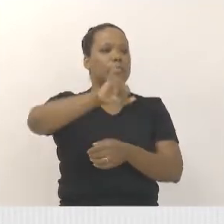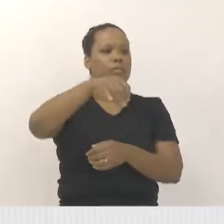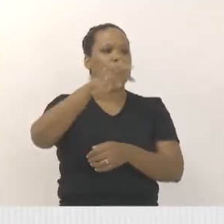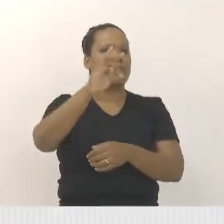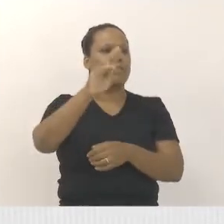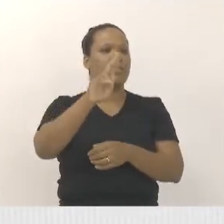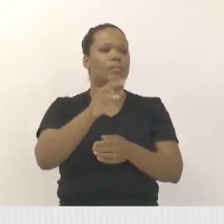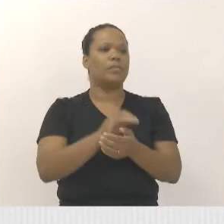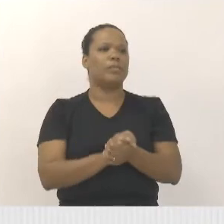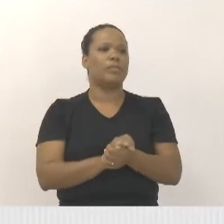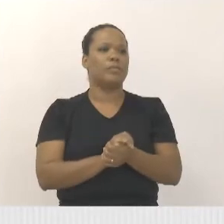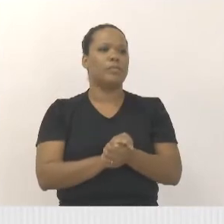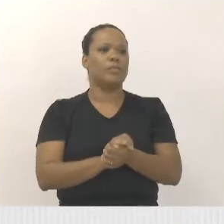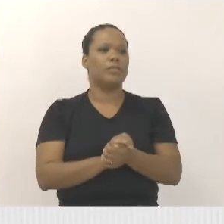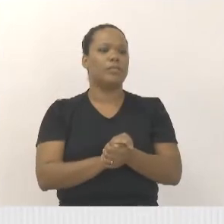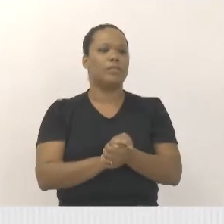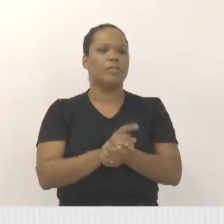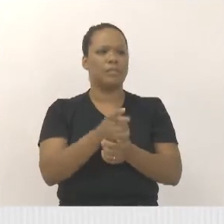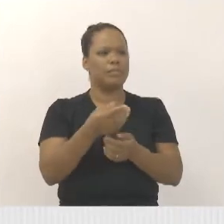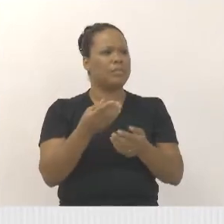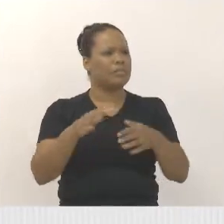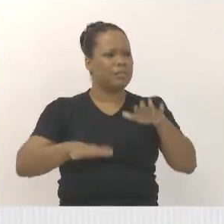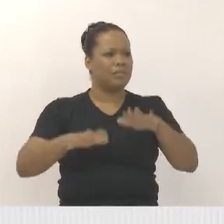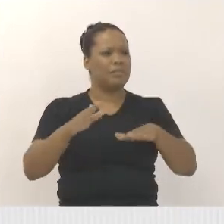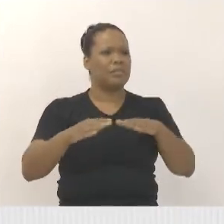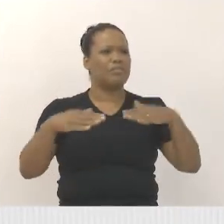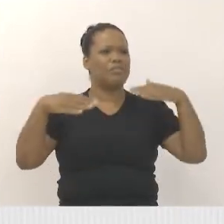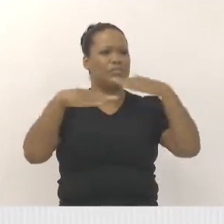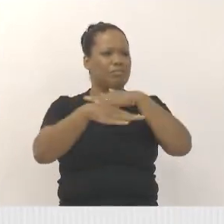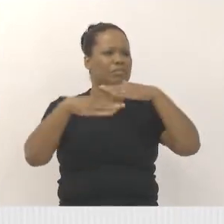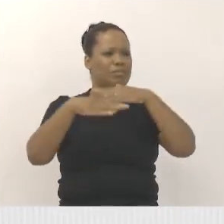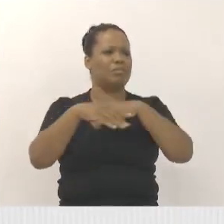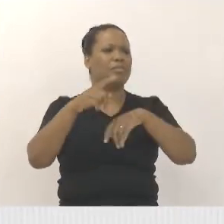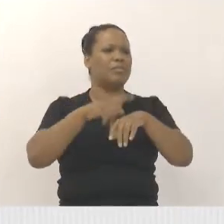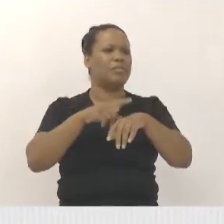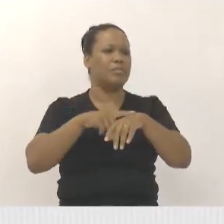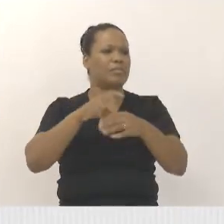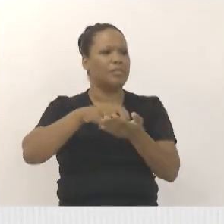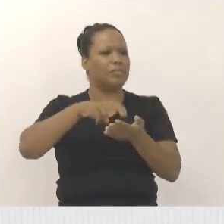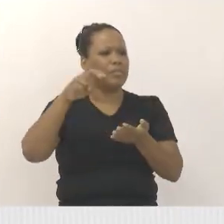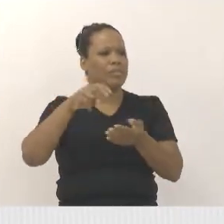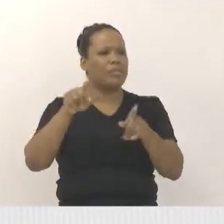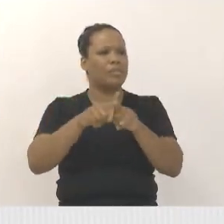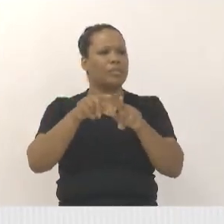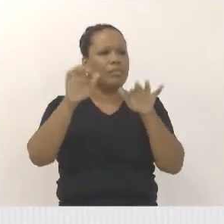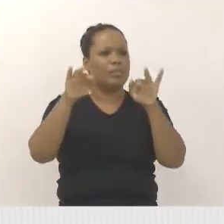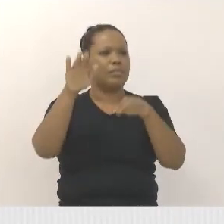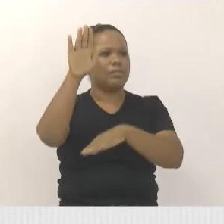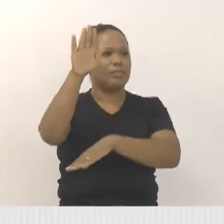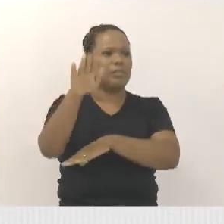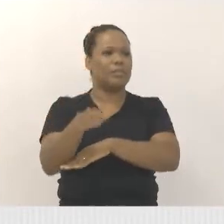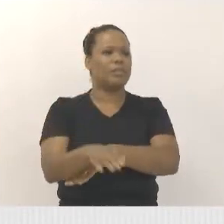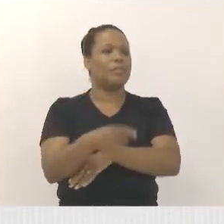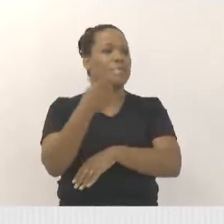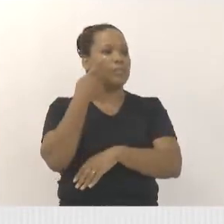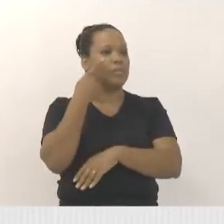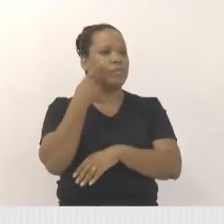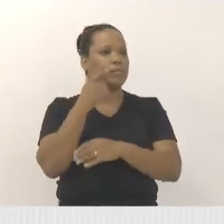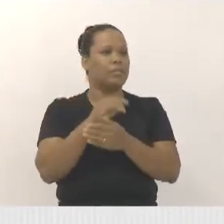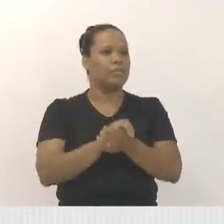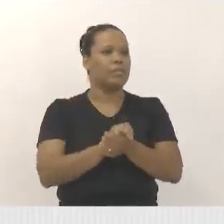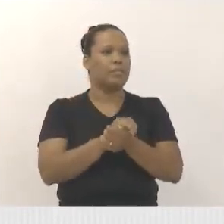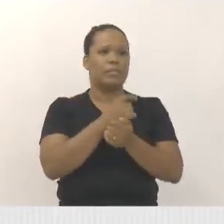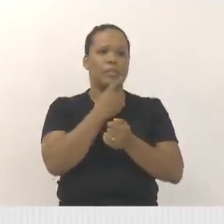congestionamento naquele trecho lá, principalmente nos horários de pico. Como o pastor agora, o assessor agora, pode mostrar a